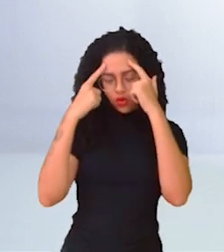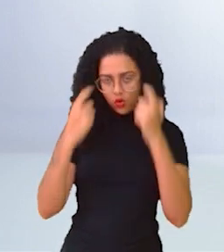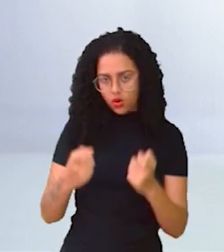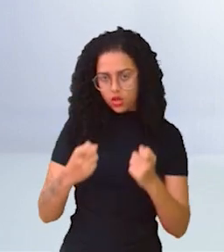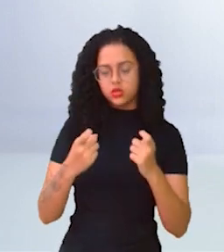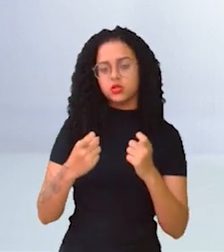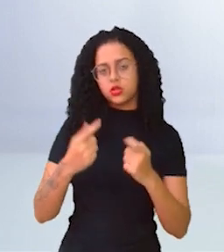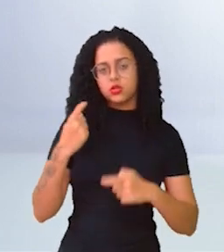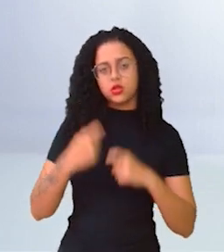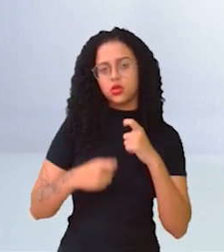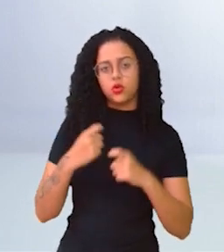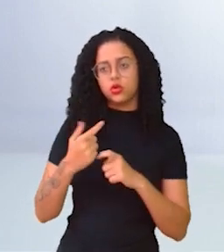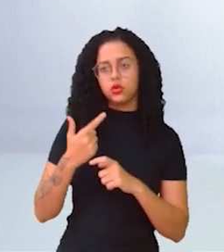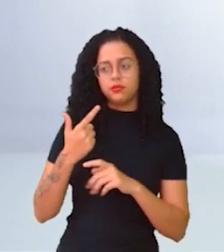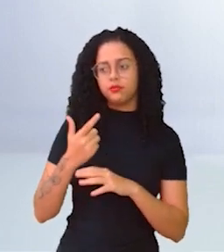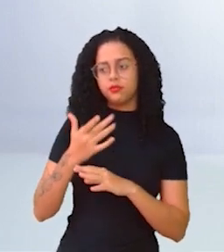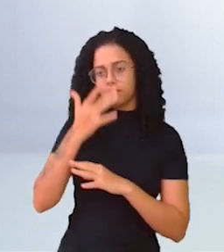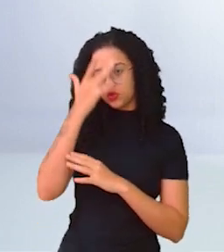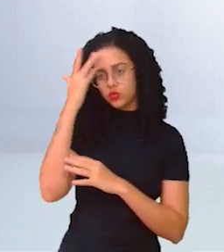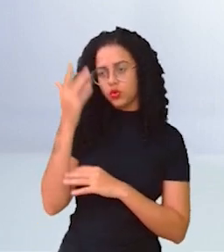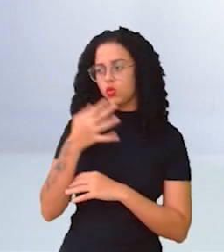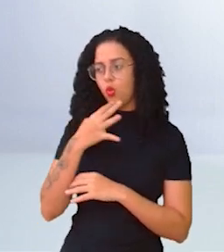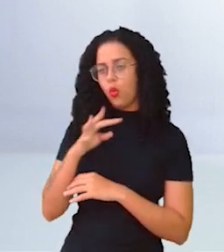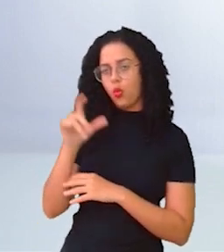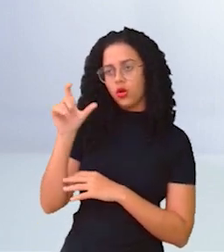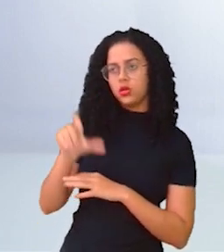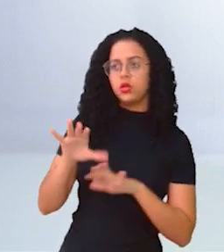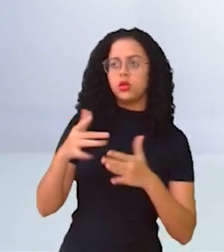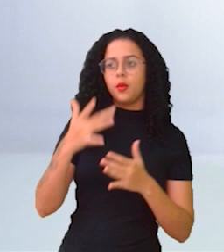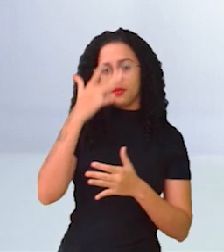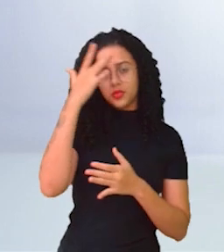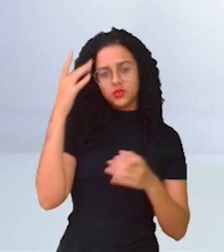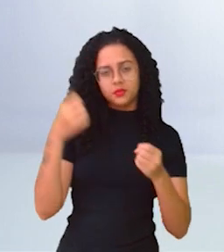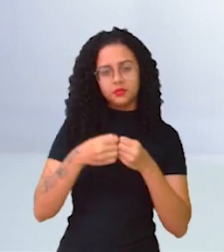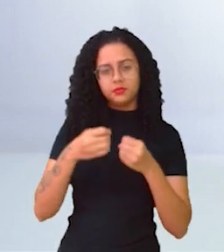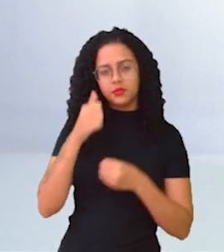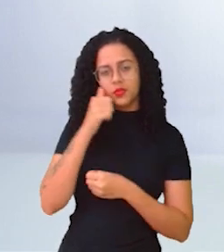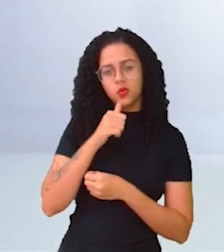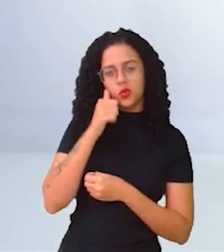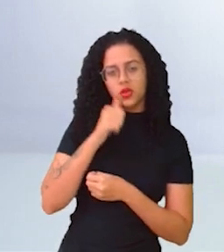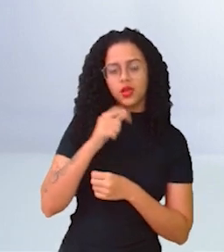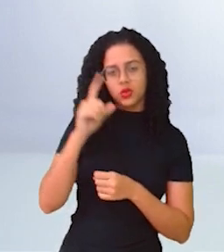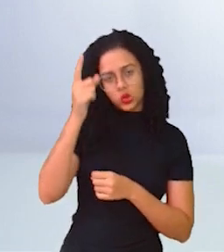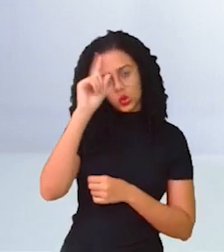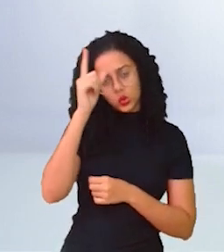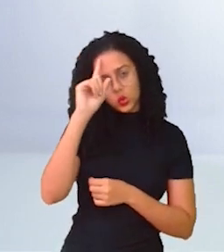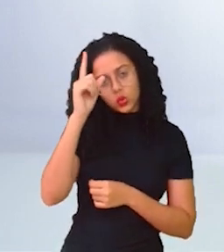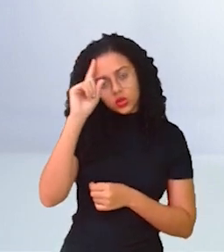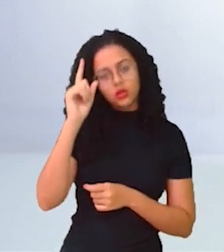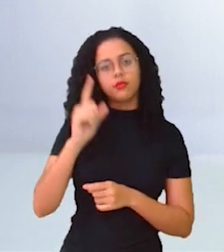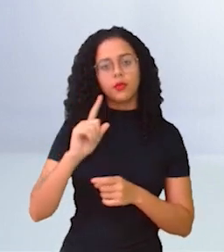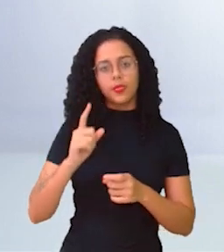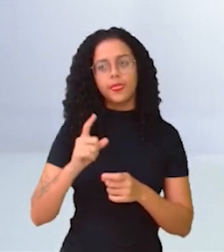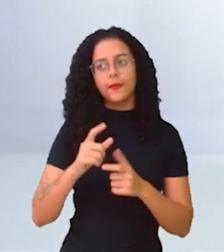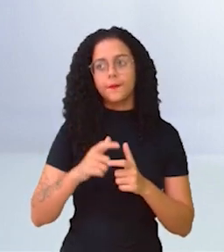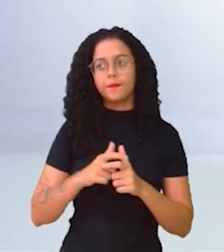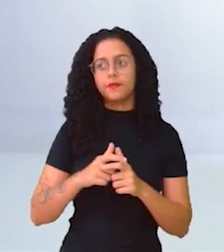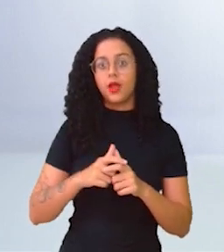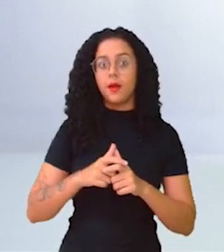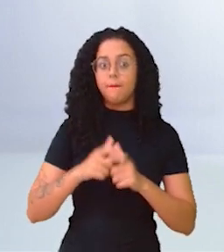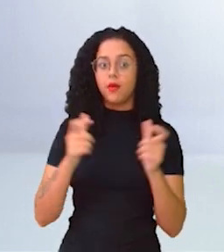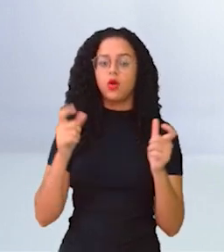parceiros. Então, pessoas que são próximas a essas mulheres, pessoas que convivem com essas mulheres no dia a dia, muitas vezes são